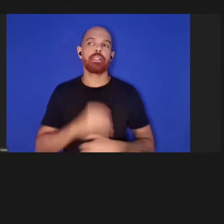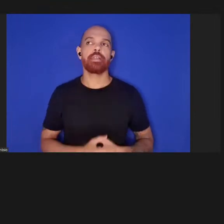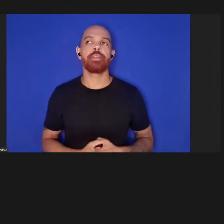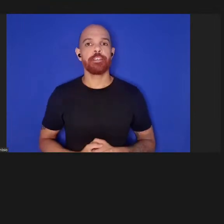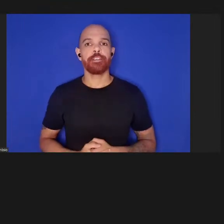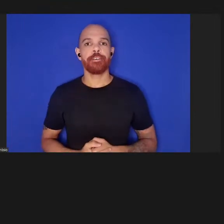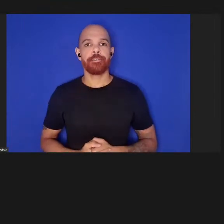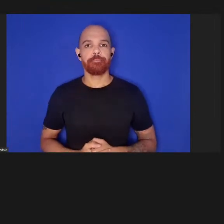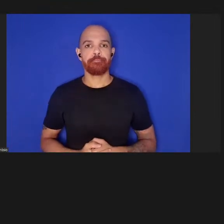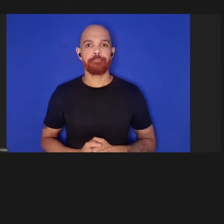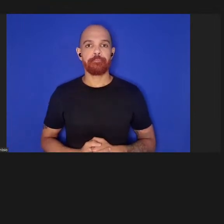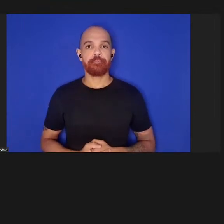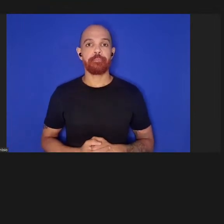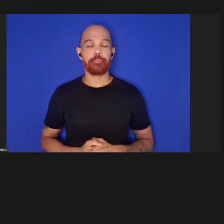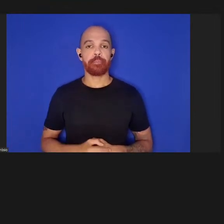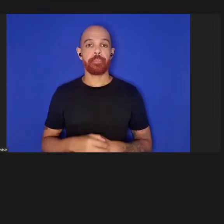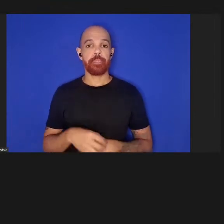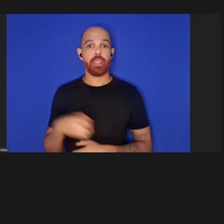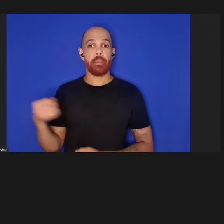a modernização